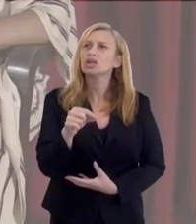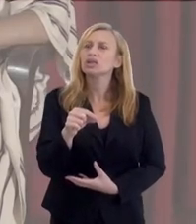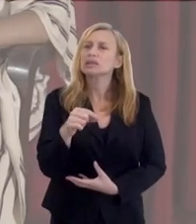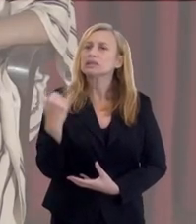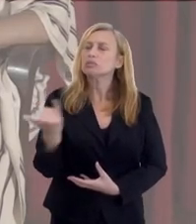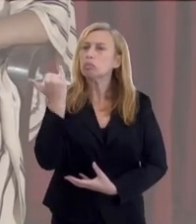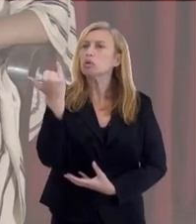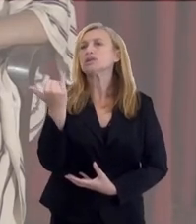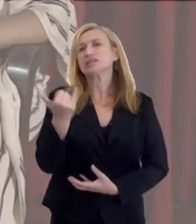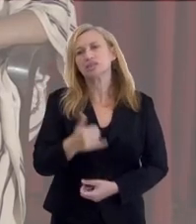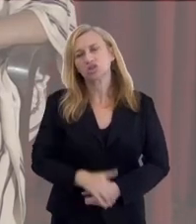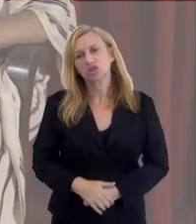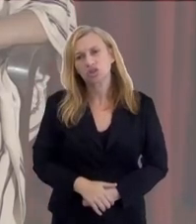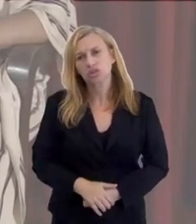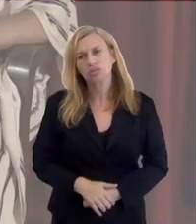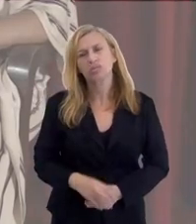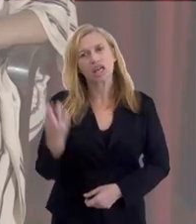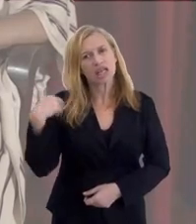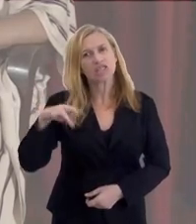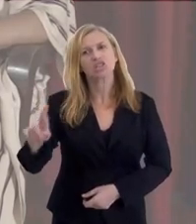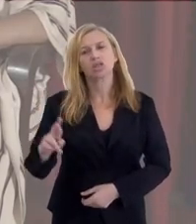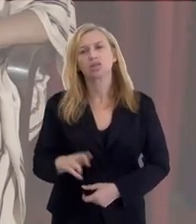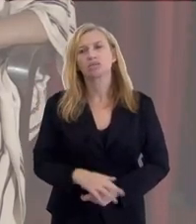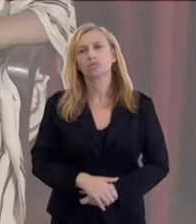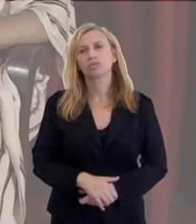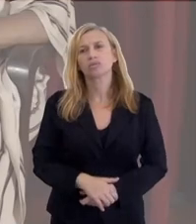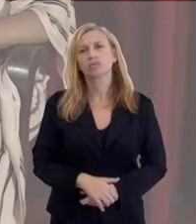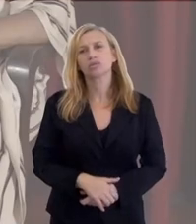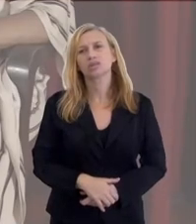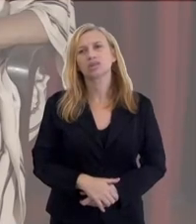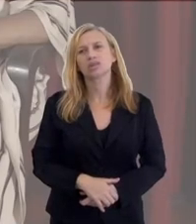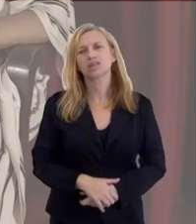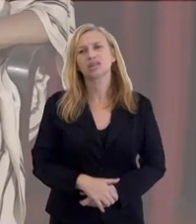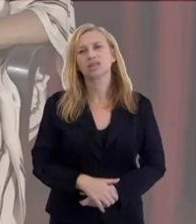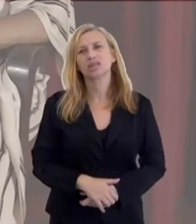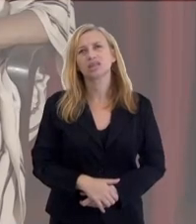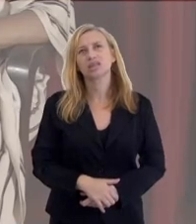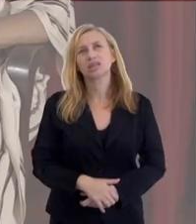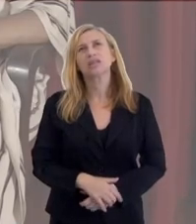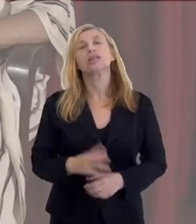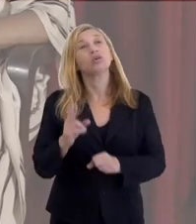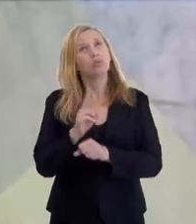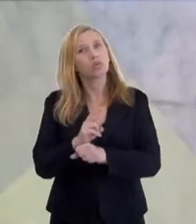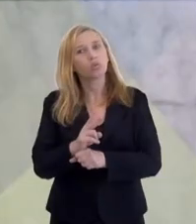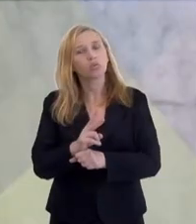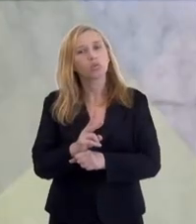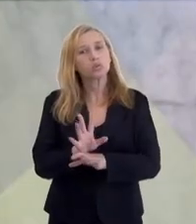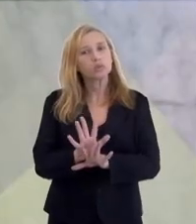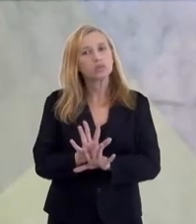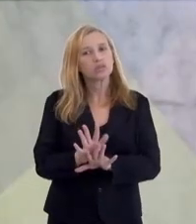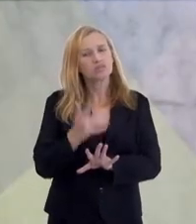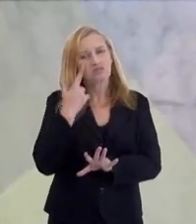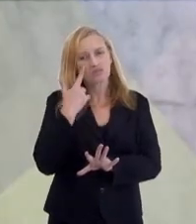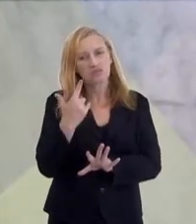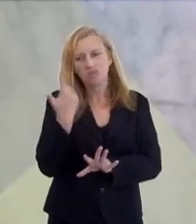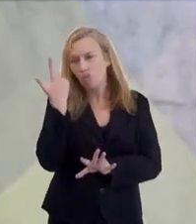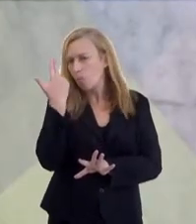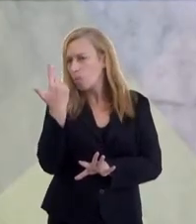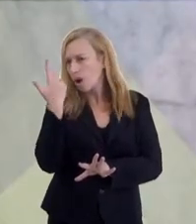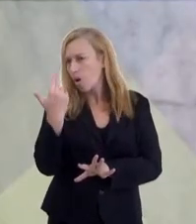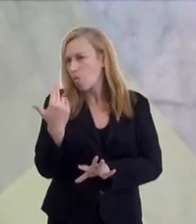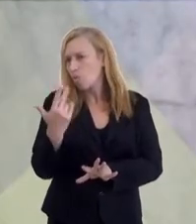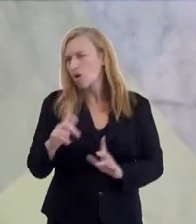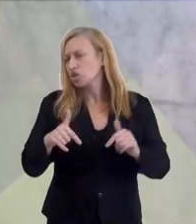sentem com uma decisão assim tão importante para a religião? Temos que encarar... A gente